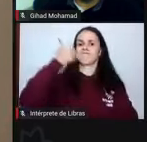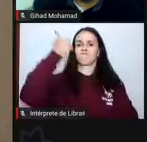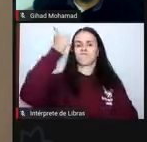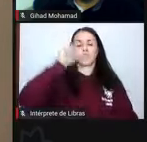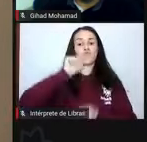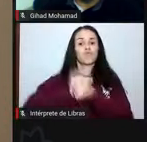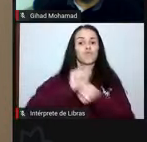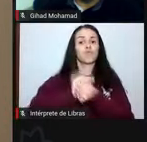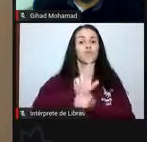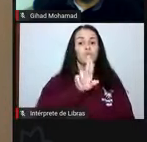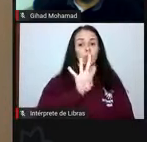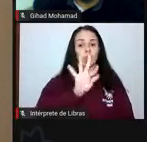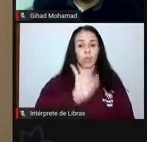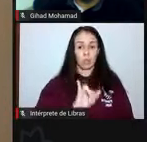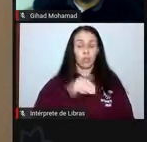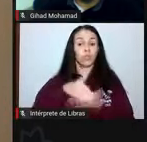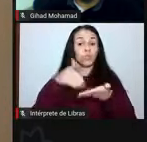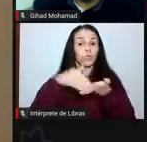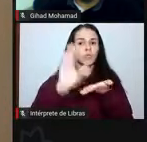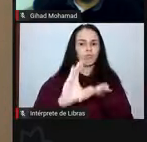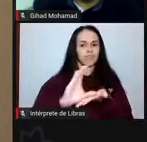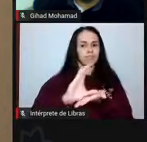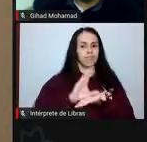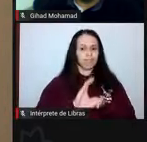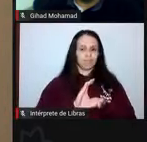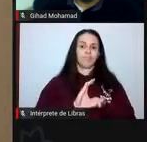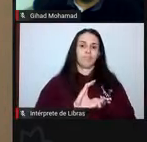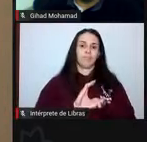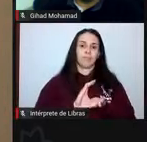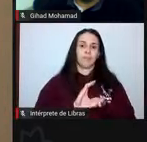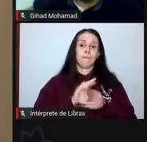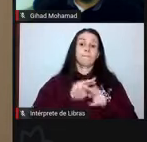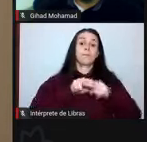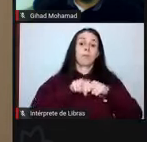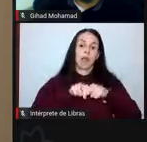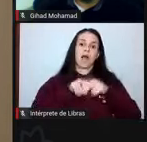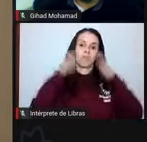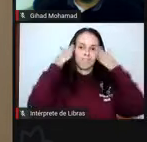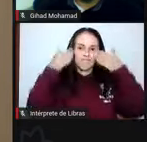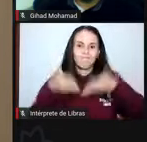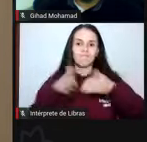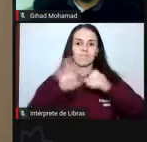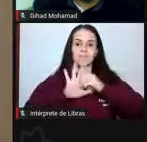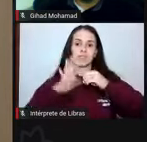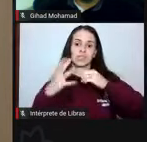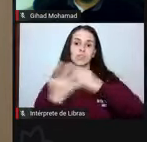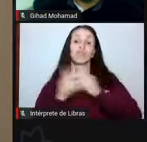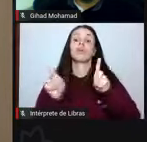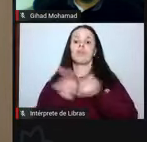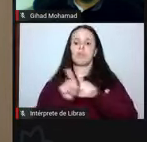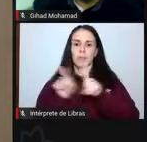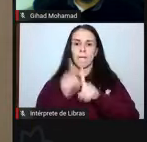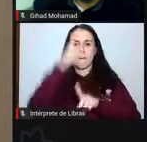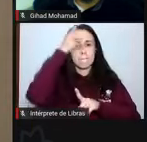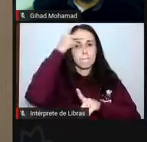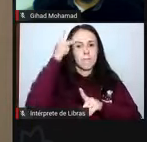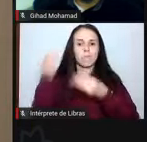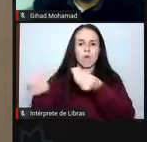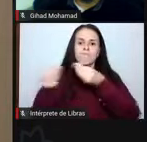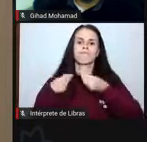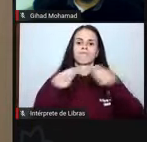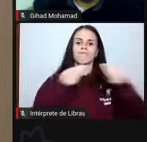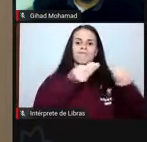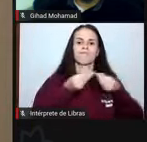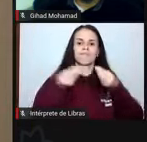esse recurso que veio, Covid, e também custeado com doações que foram feitas dentro de um projeto que está registrado